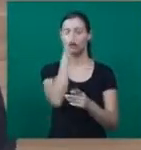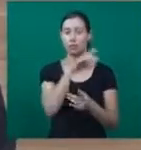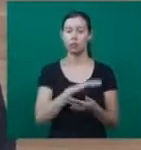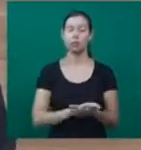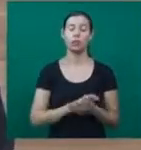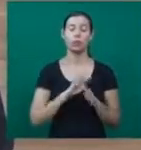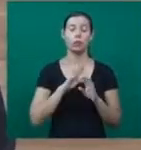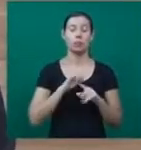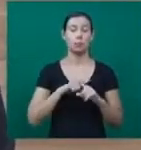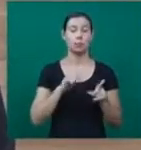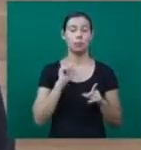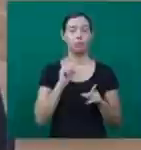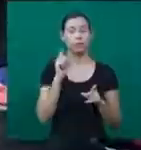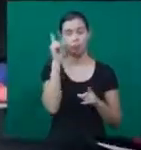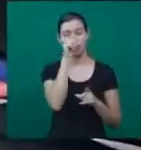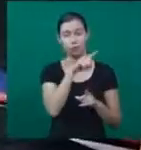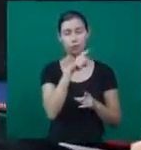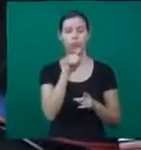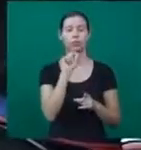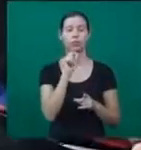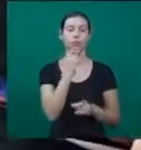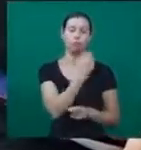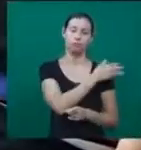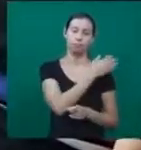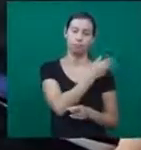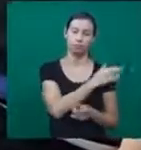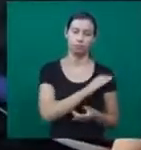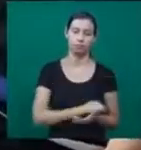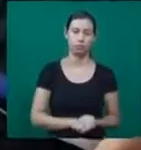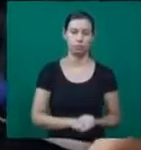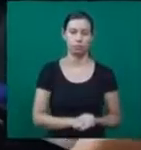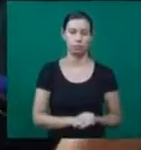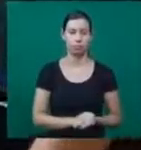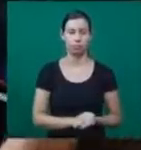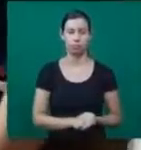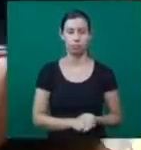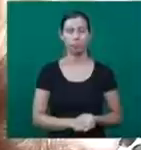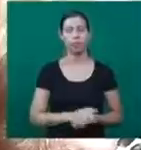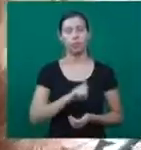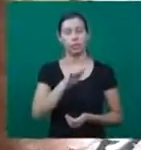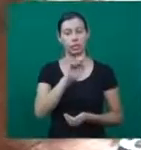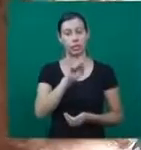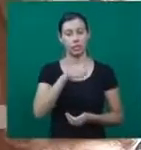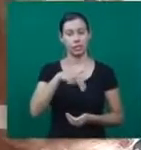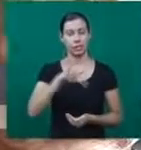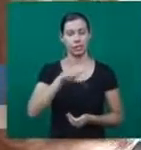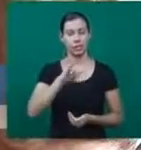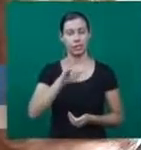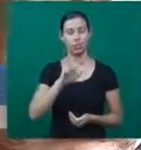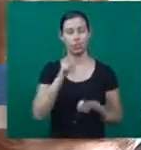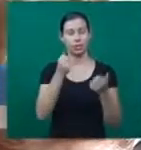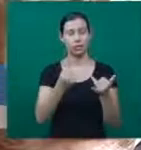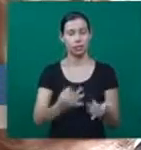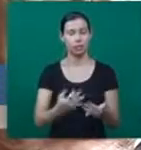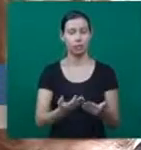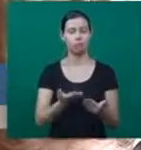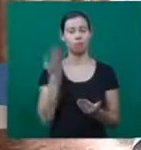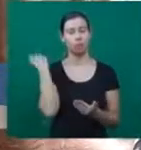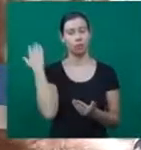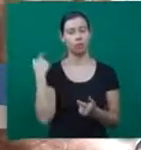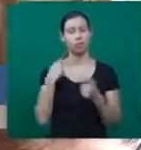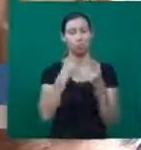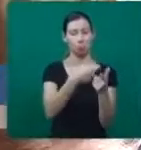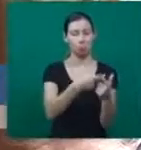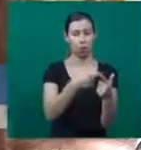de doença é a discriminação. No começo, não foi fácil para a dona Geni. Não fiz tudo como foi tratamento.